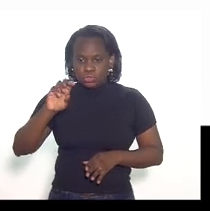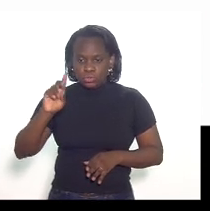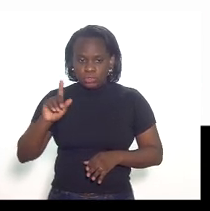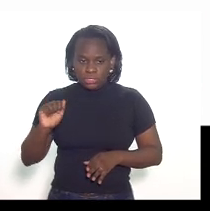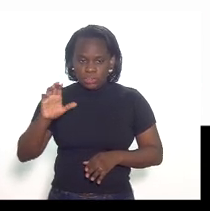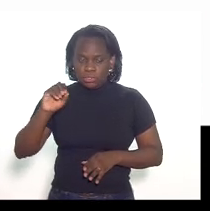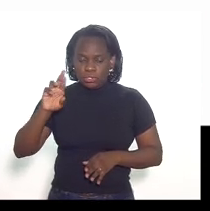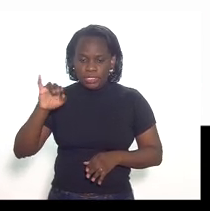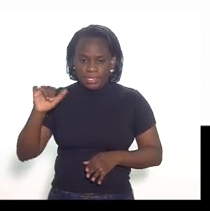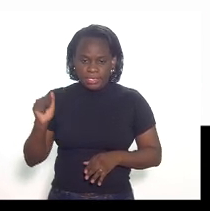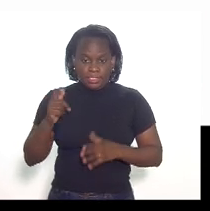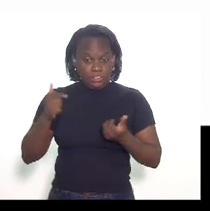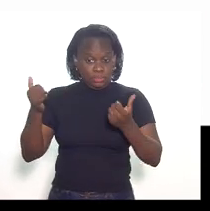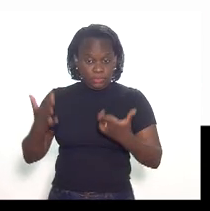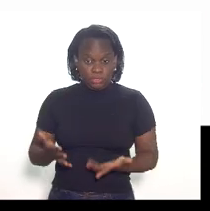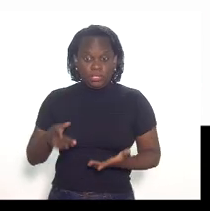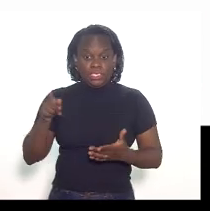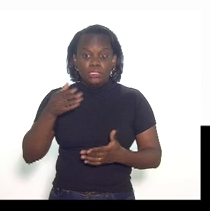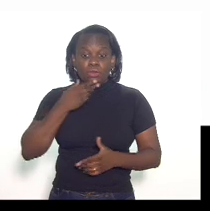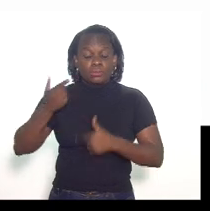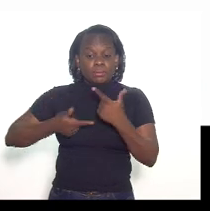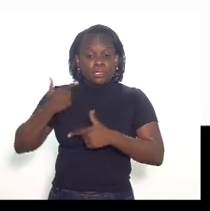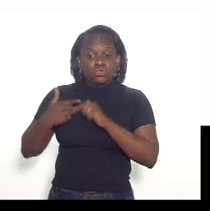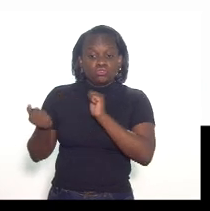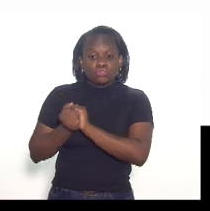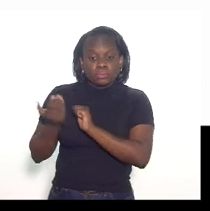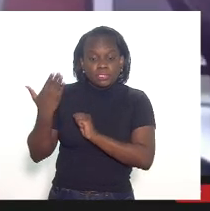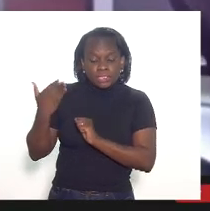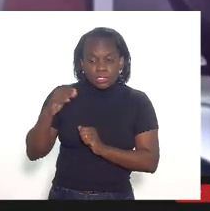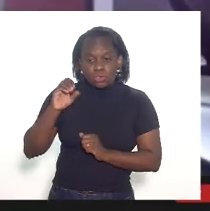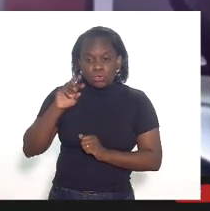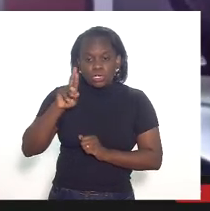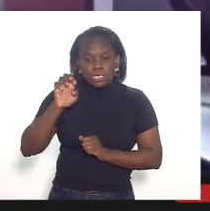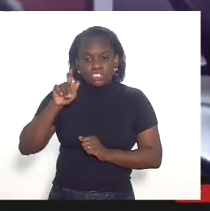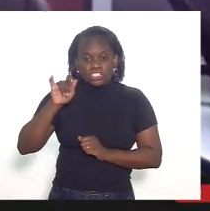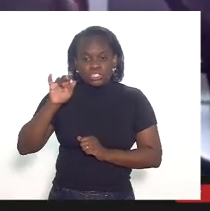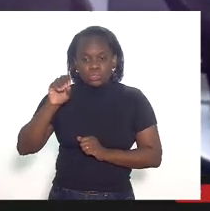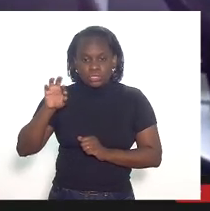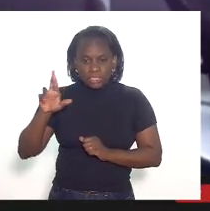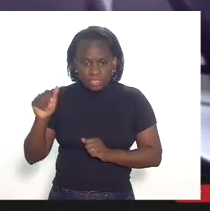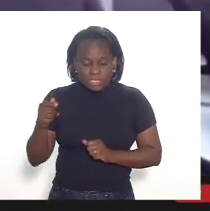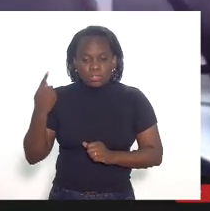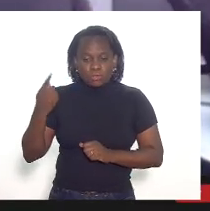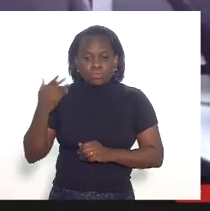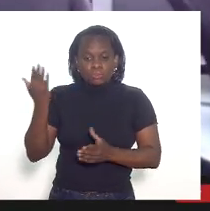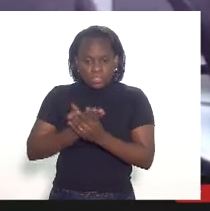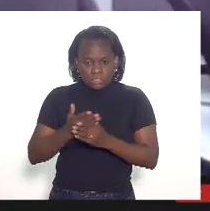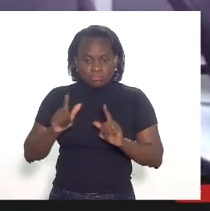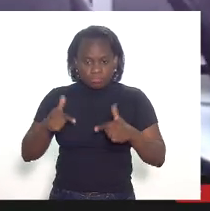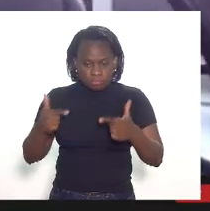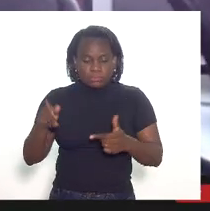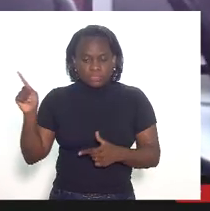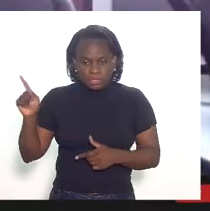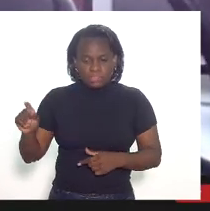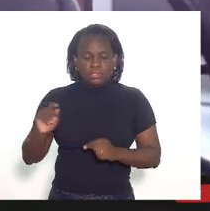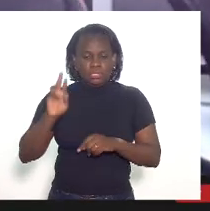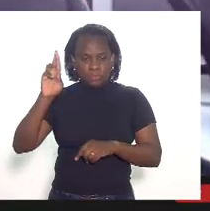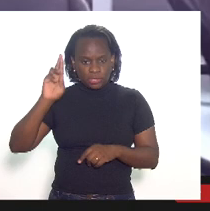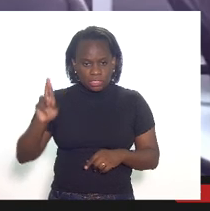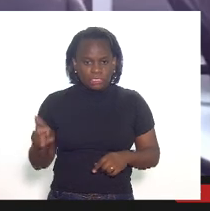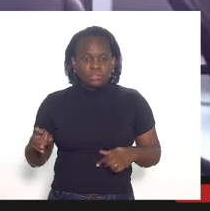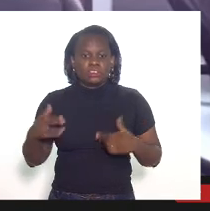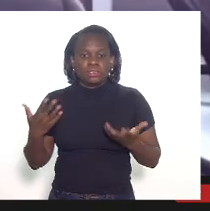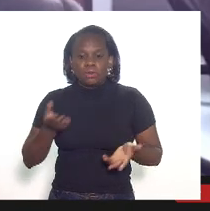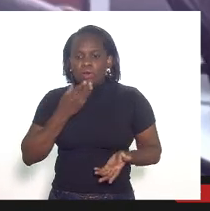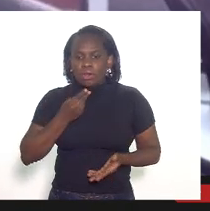esse auditor ele trabalhou comigo na corredoria foi quem conduziu uma das ações fiscais e é um